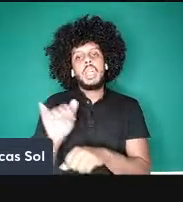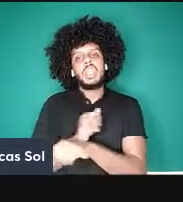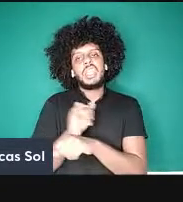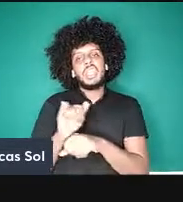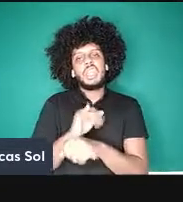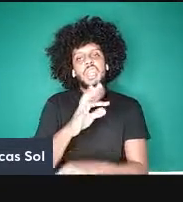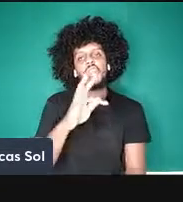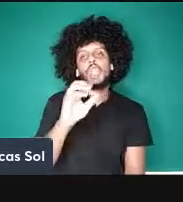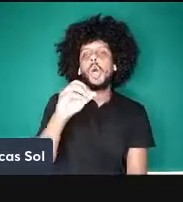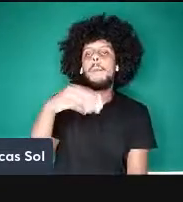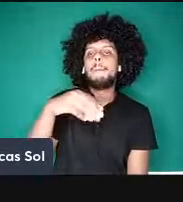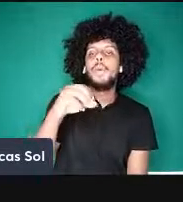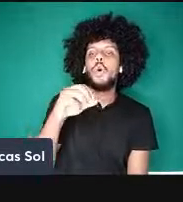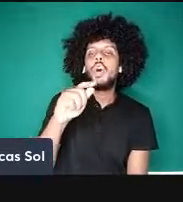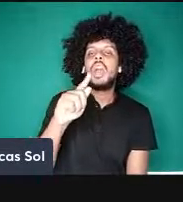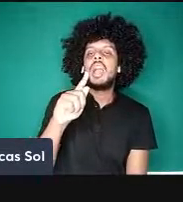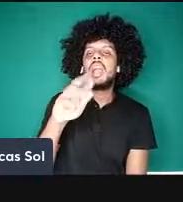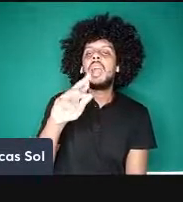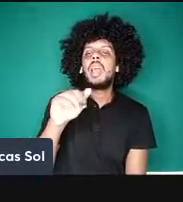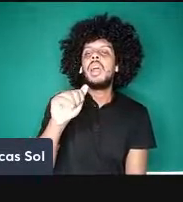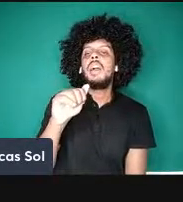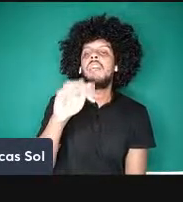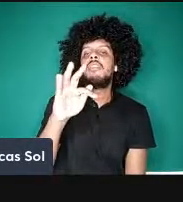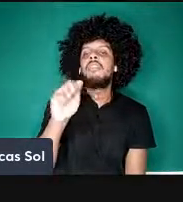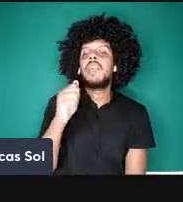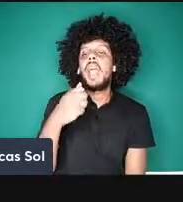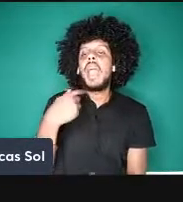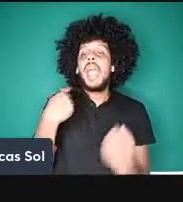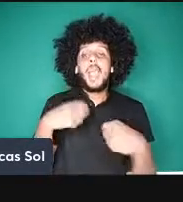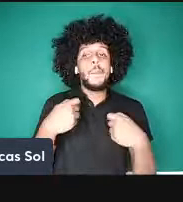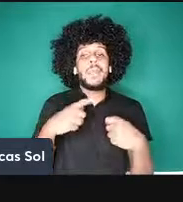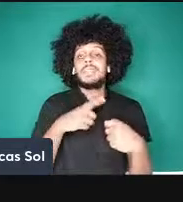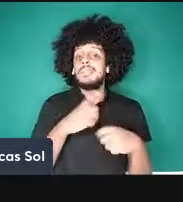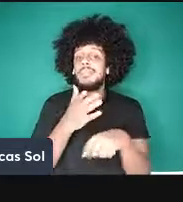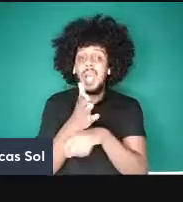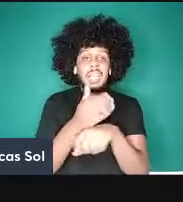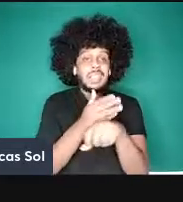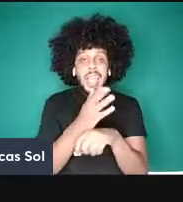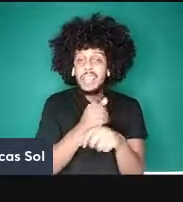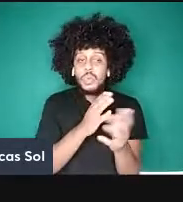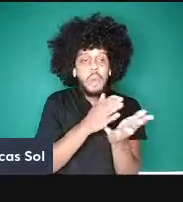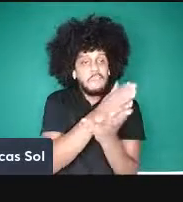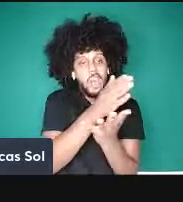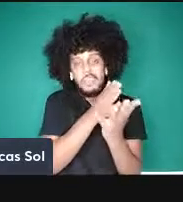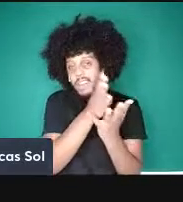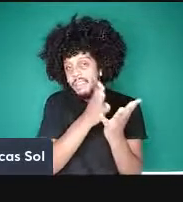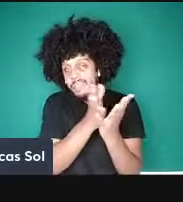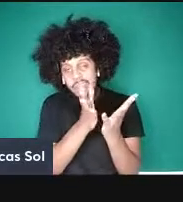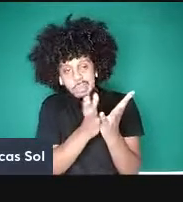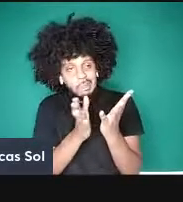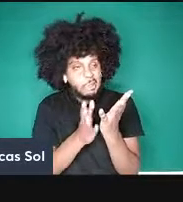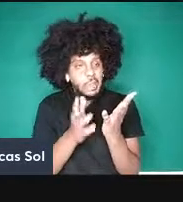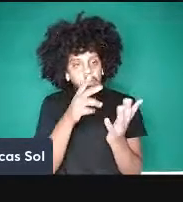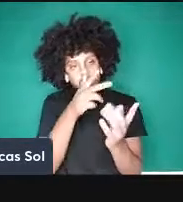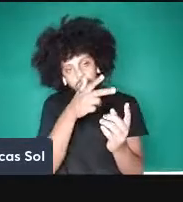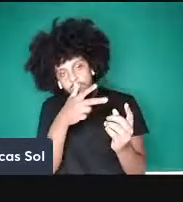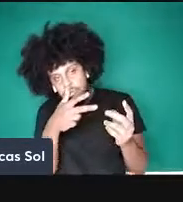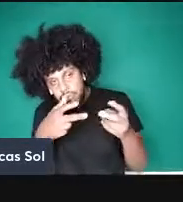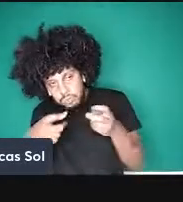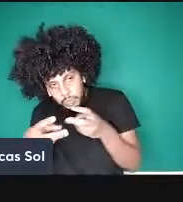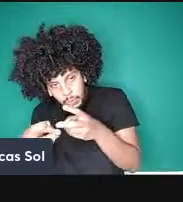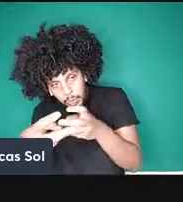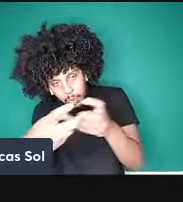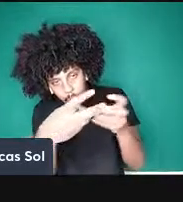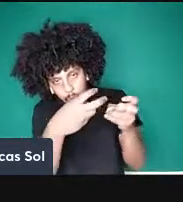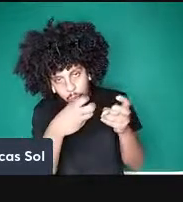ter acesso a muitas cópias desse estado quântico ou seja eu tenho que preparar aquele mesmo estado quântico muitas e muitas vezes